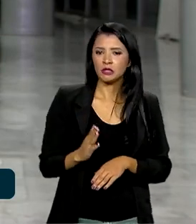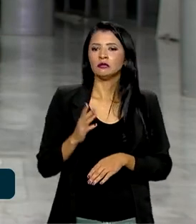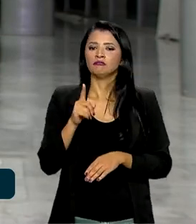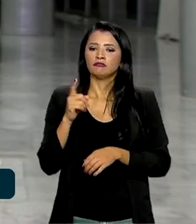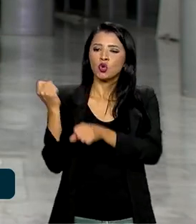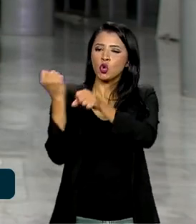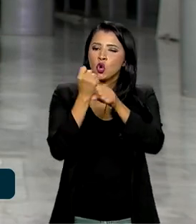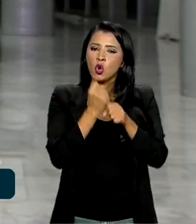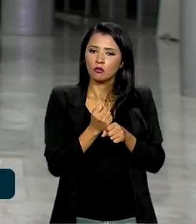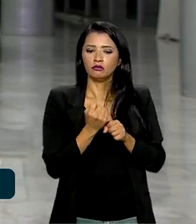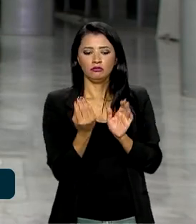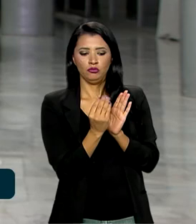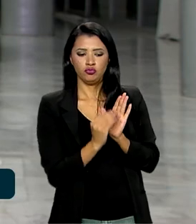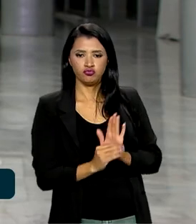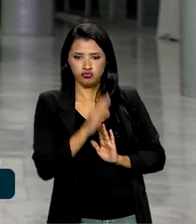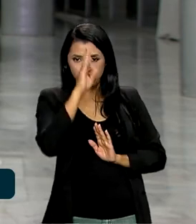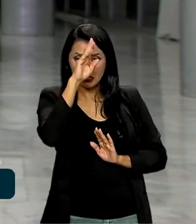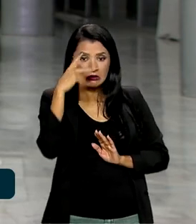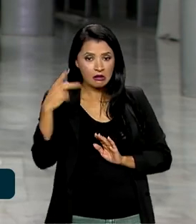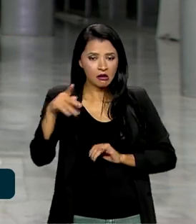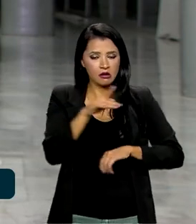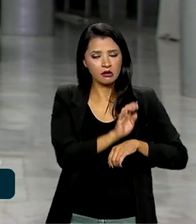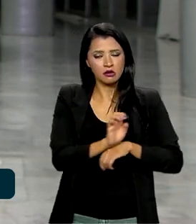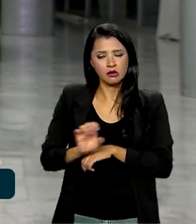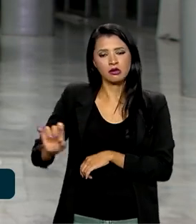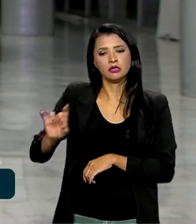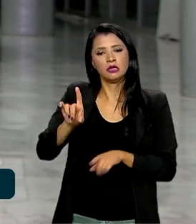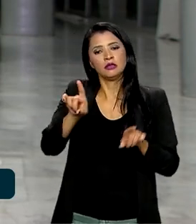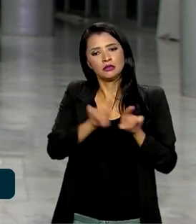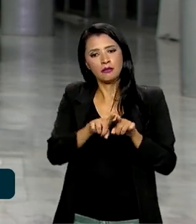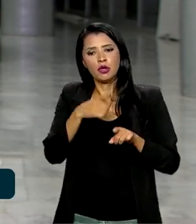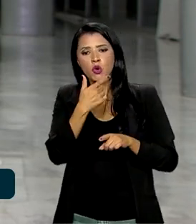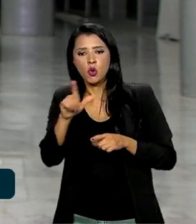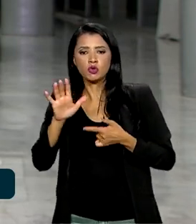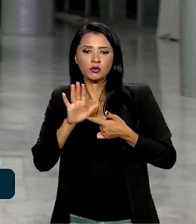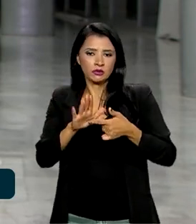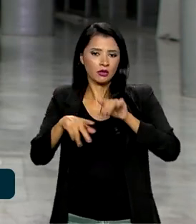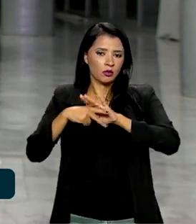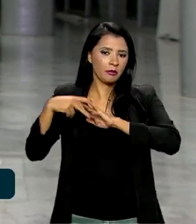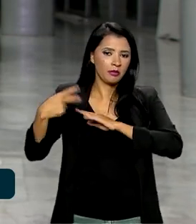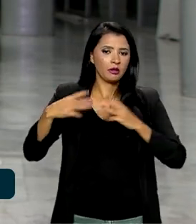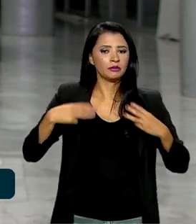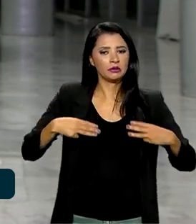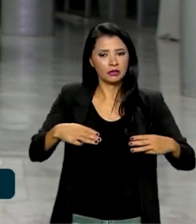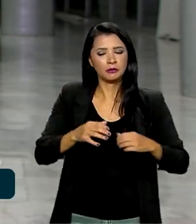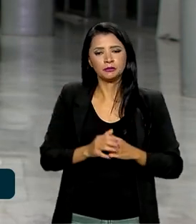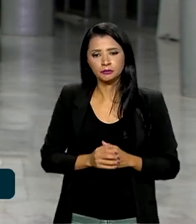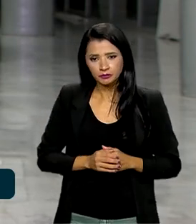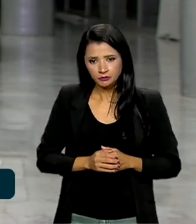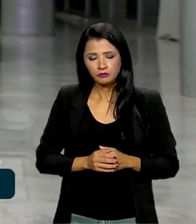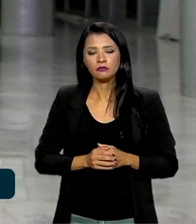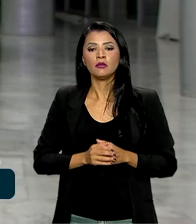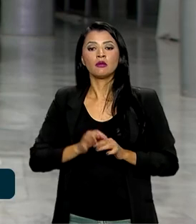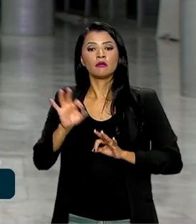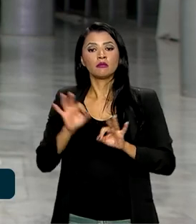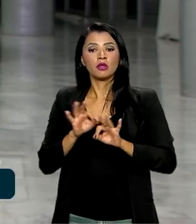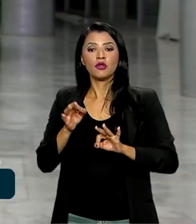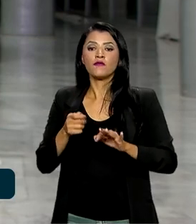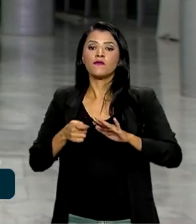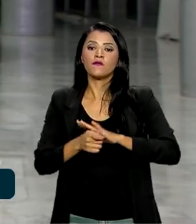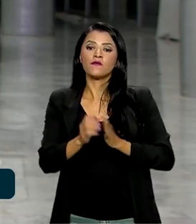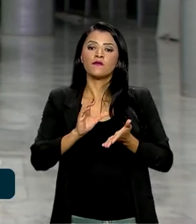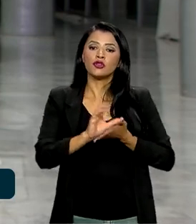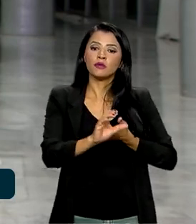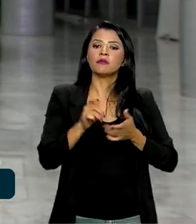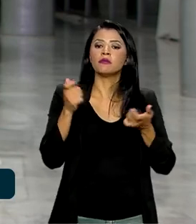acordo com prioridades de cada Estado, além daquelas indicadas pelos ministérios. O plano de investimento prevê obras em